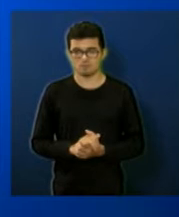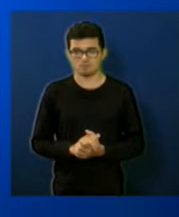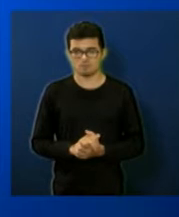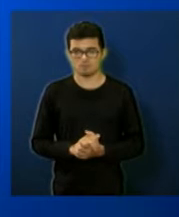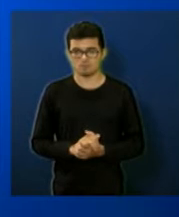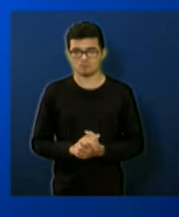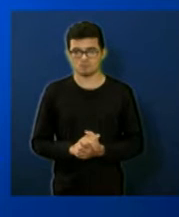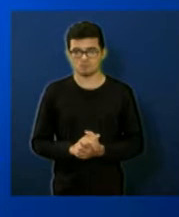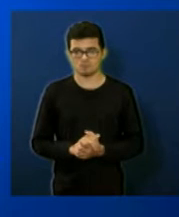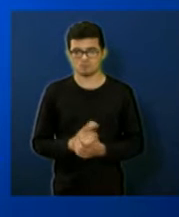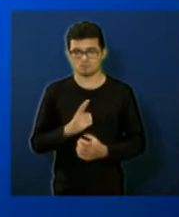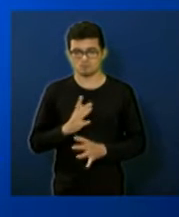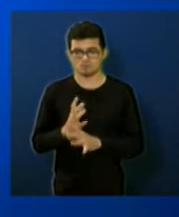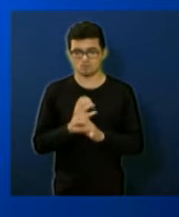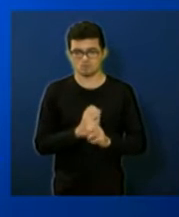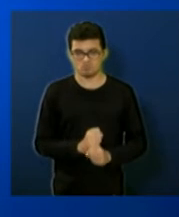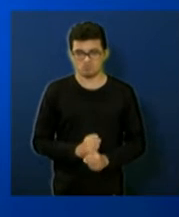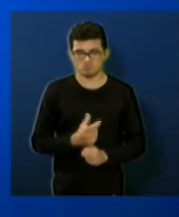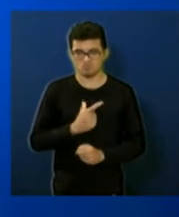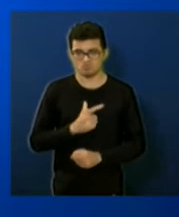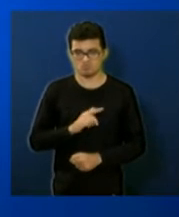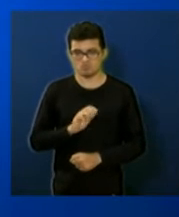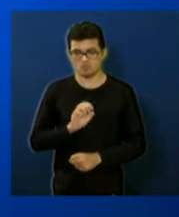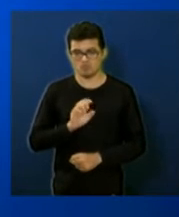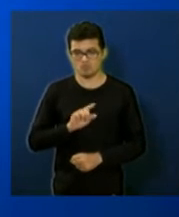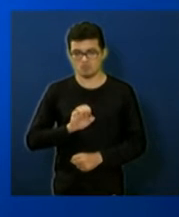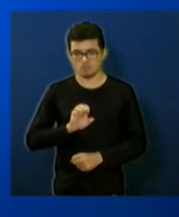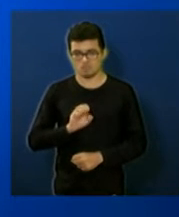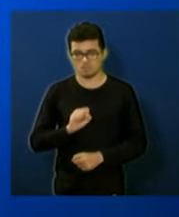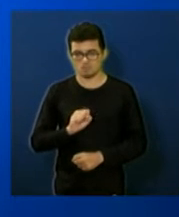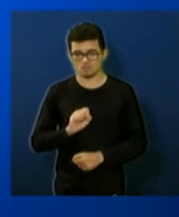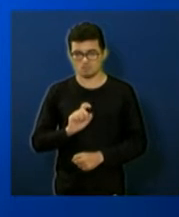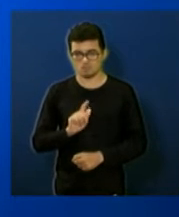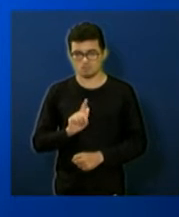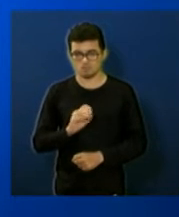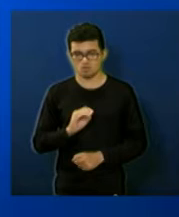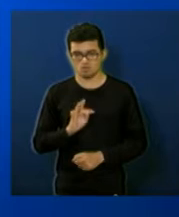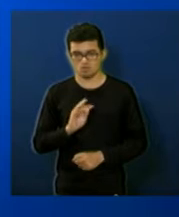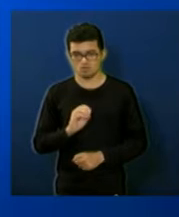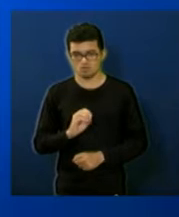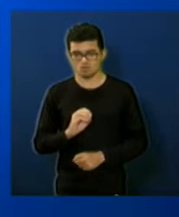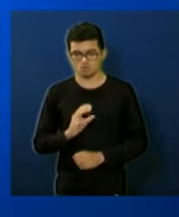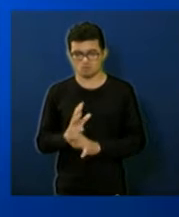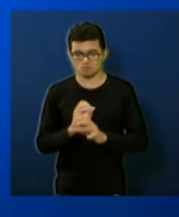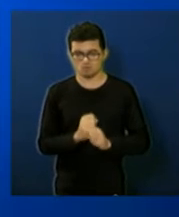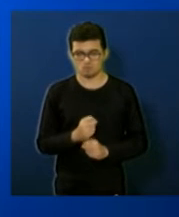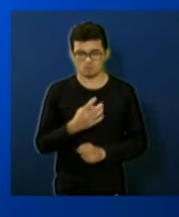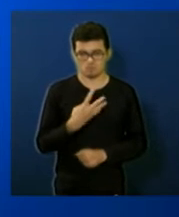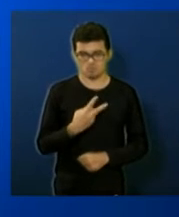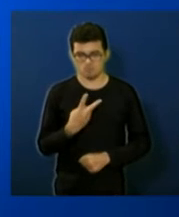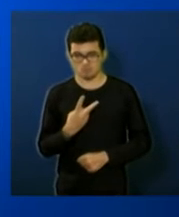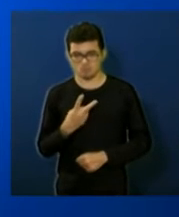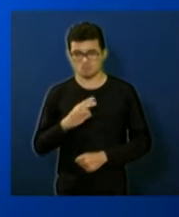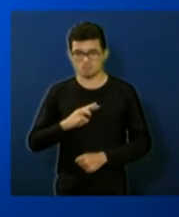nós temos serviços de esgoto previsão de arrecadação 42.763